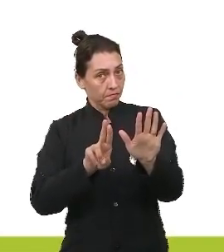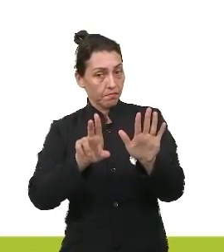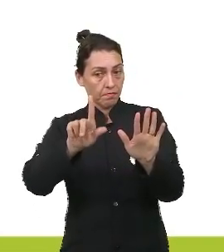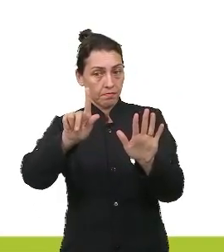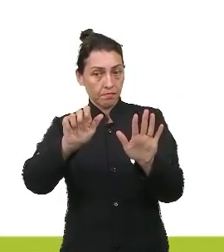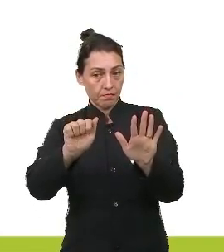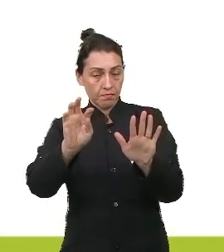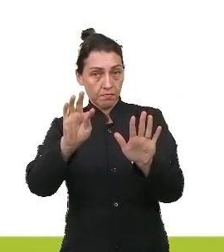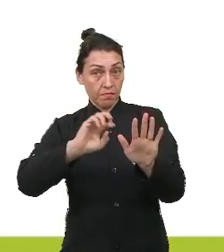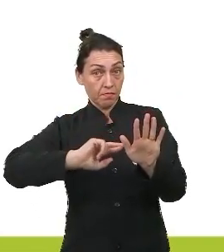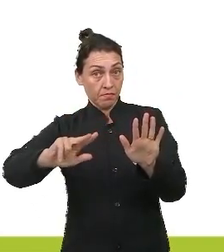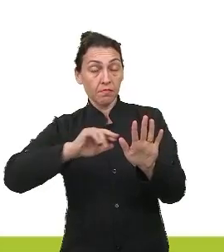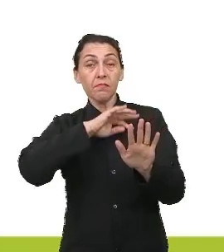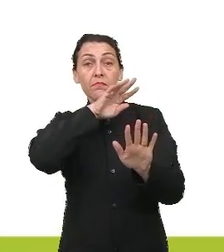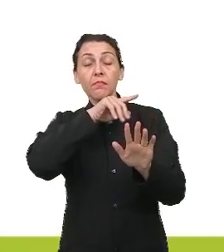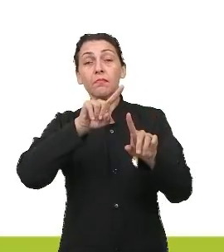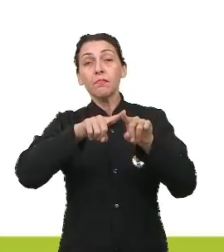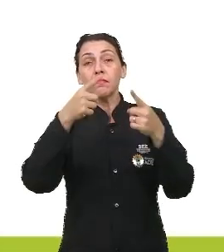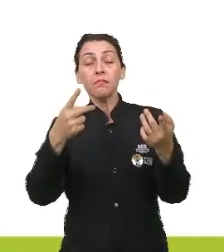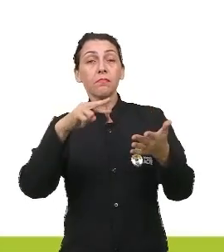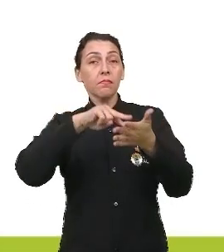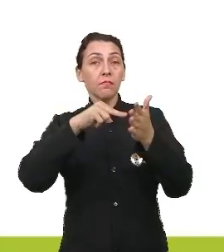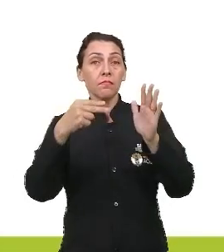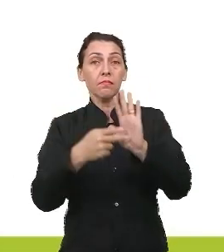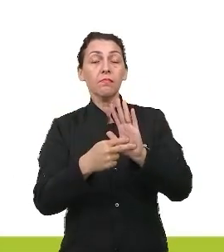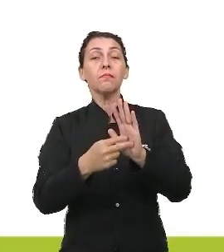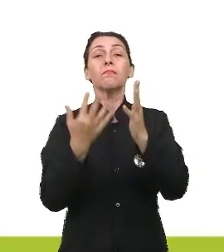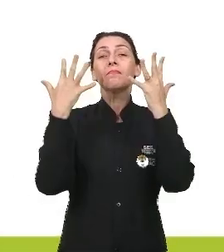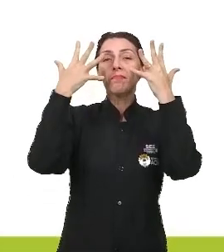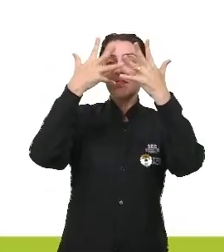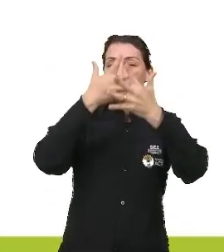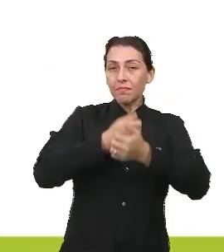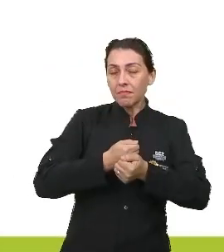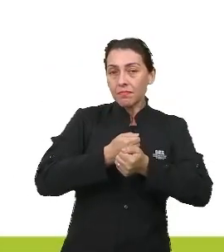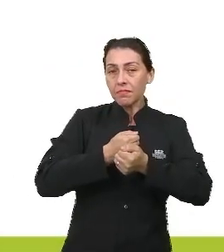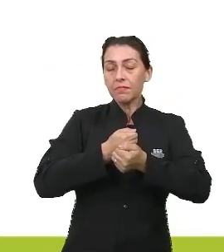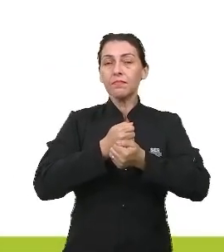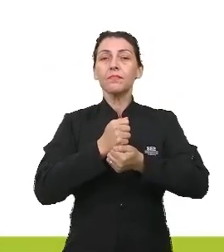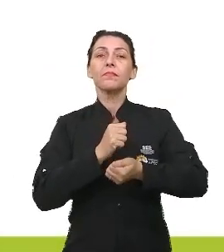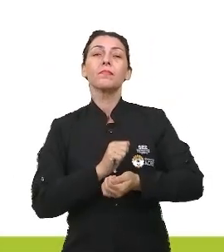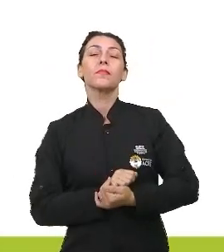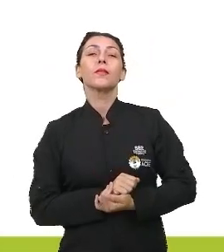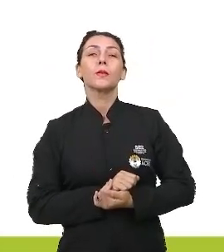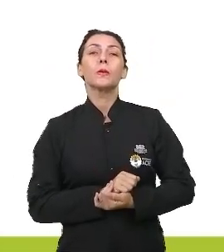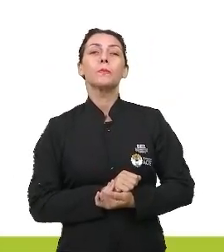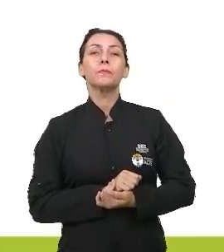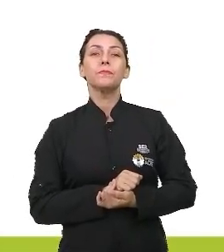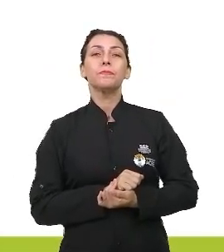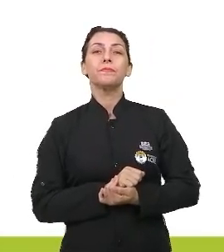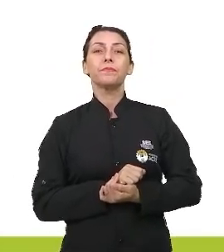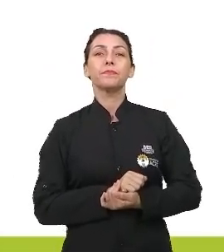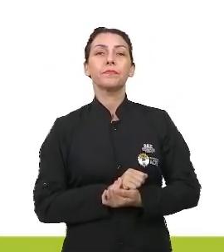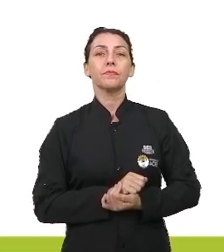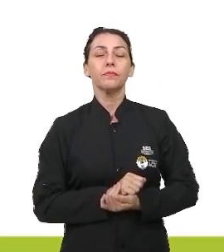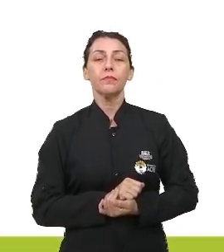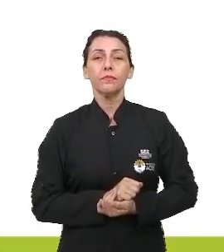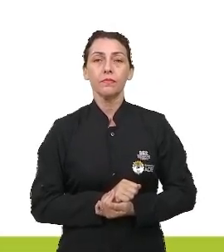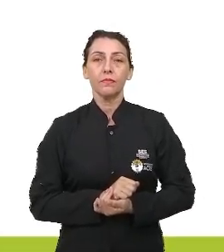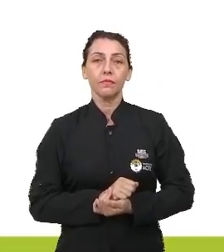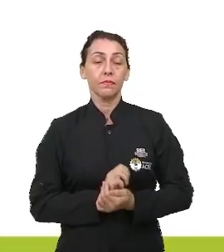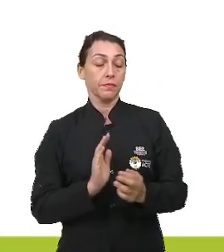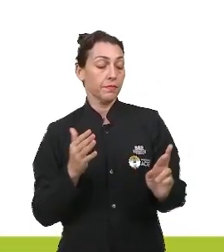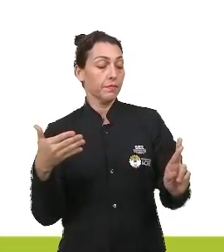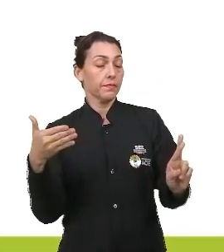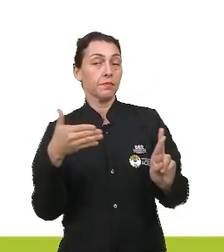da palavra não no seu sentido real, e sim no sentido figurado. No caso, gente, quando se